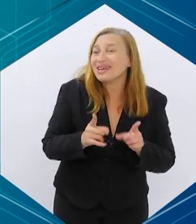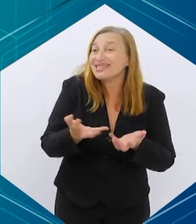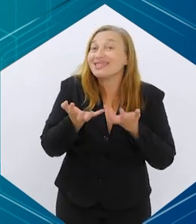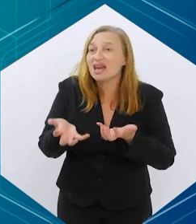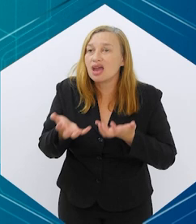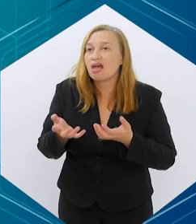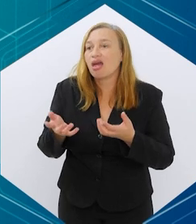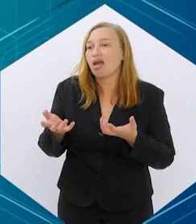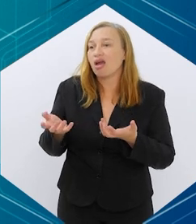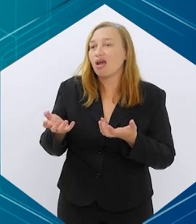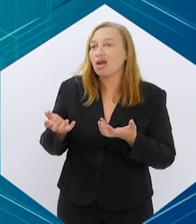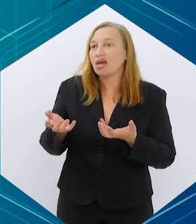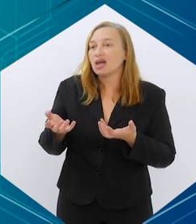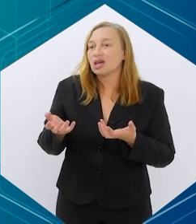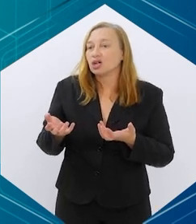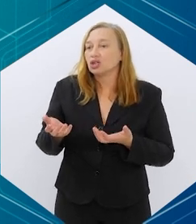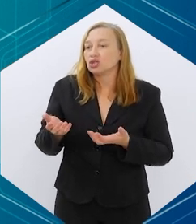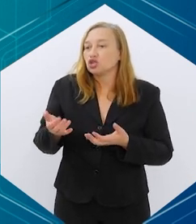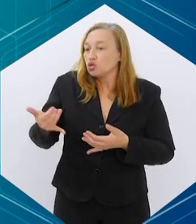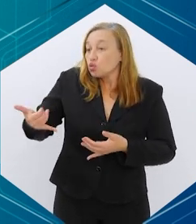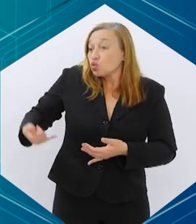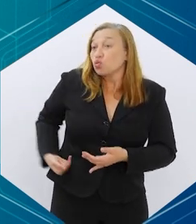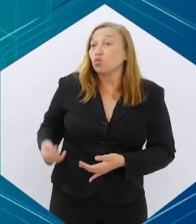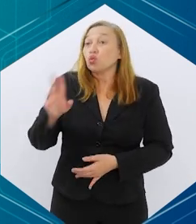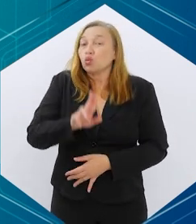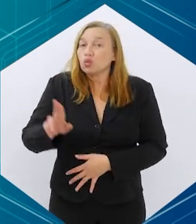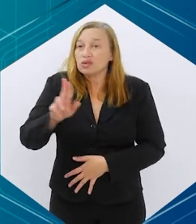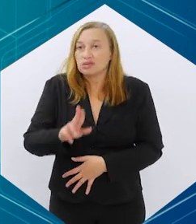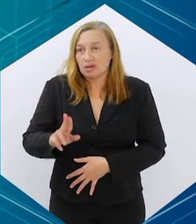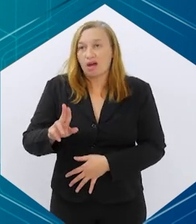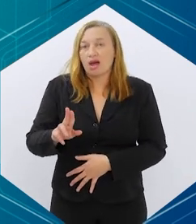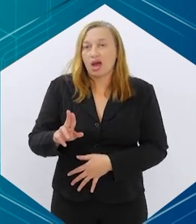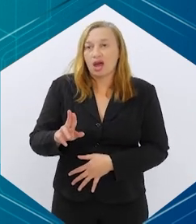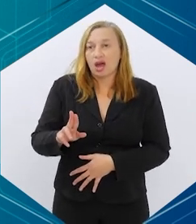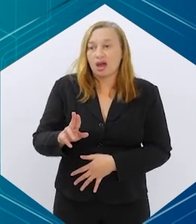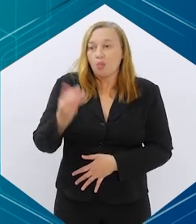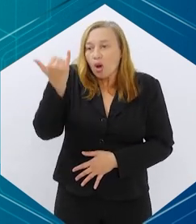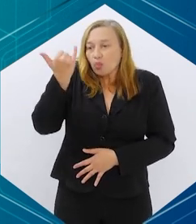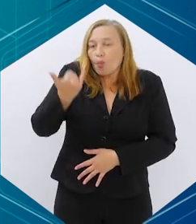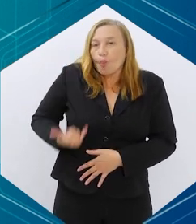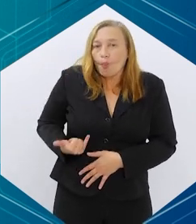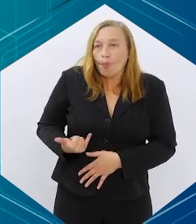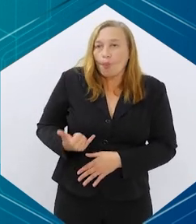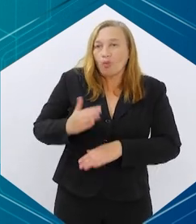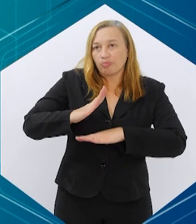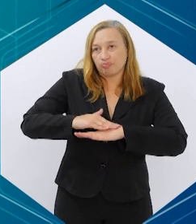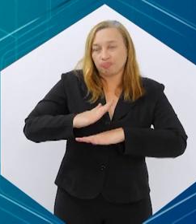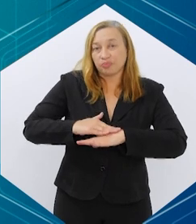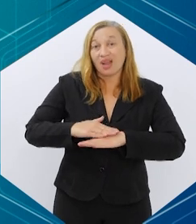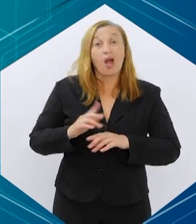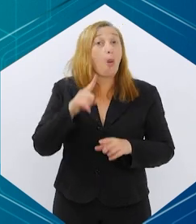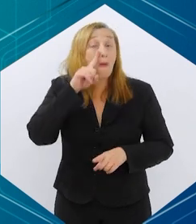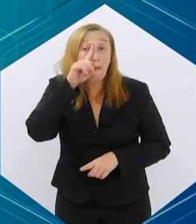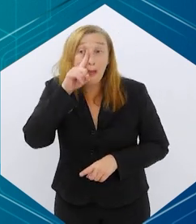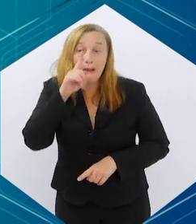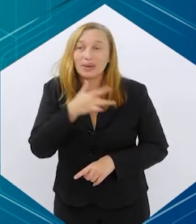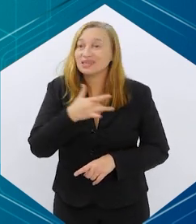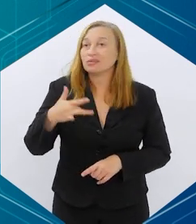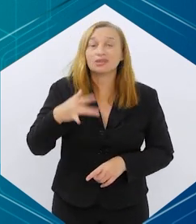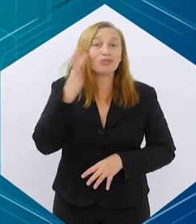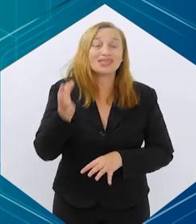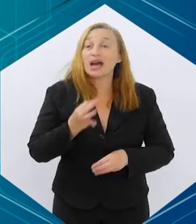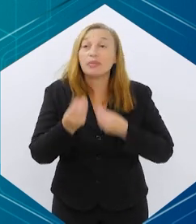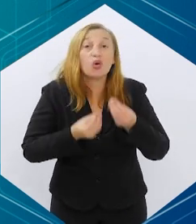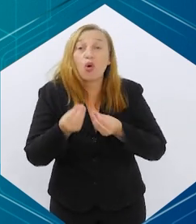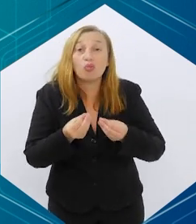relação a querer, talvez, né, se autoindicar e resolver um problema e isso é um perigo para a saúde do paciente. A gente não sabe como é